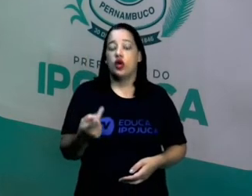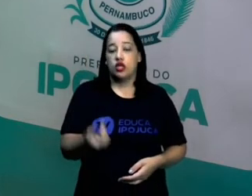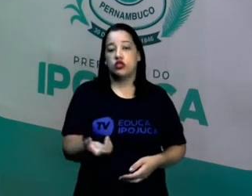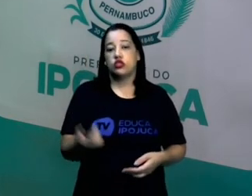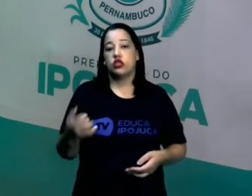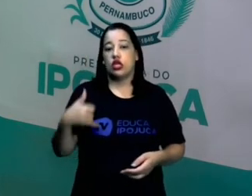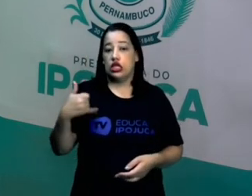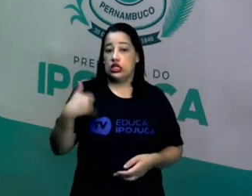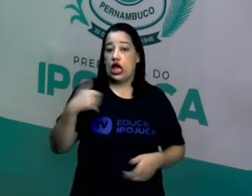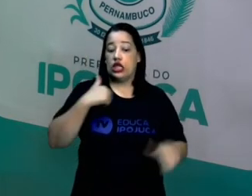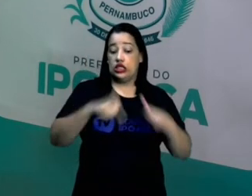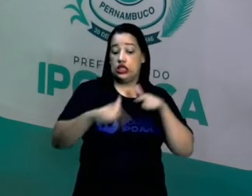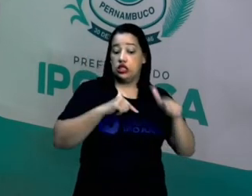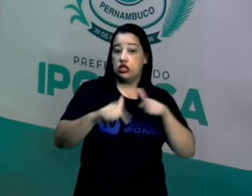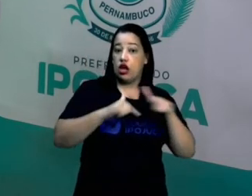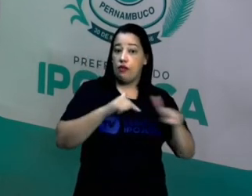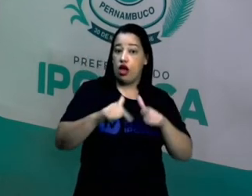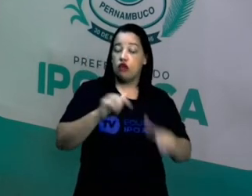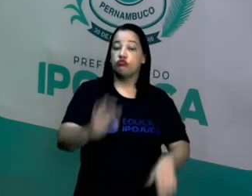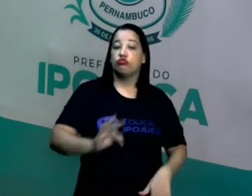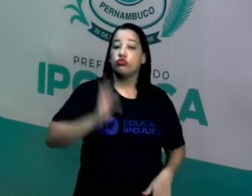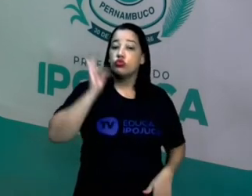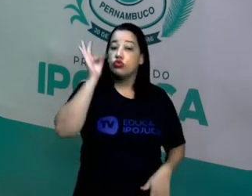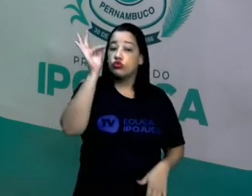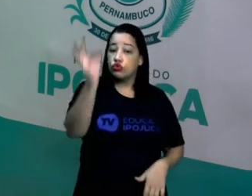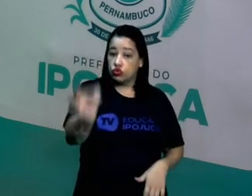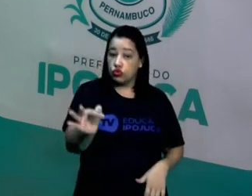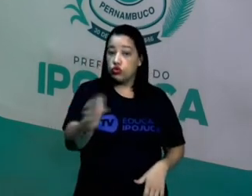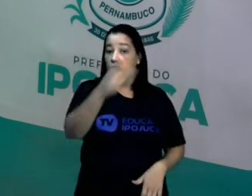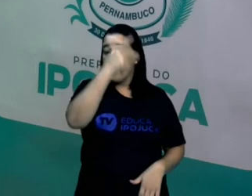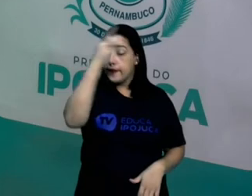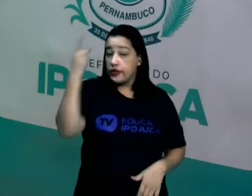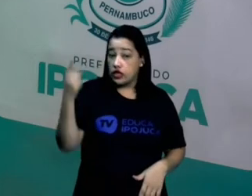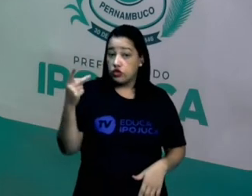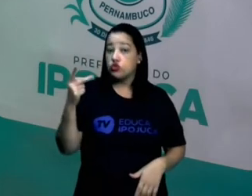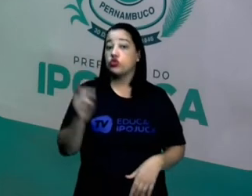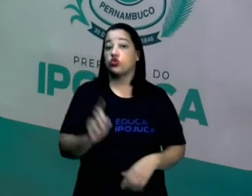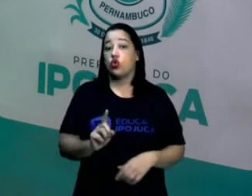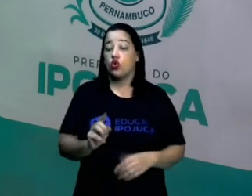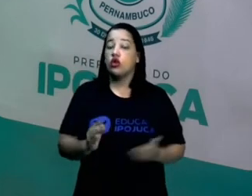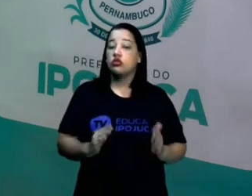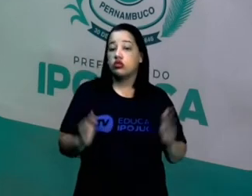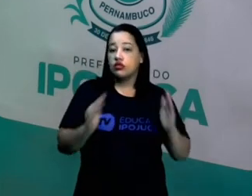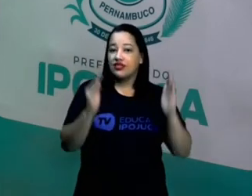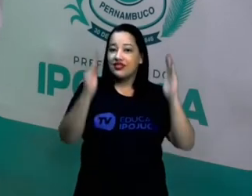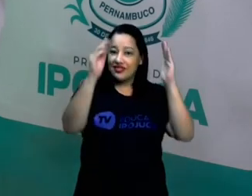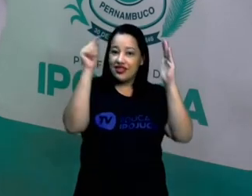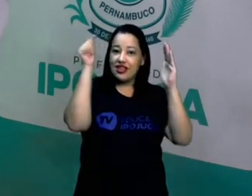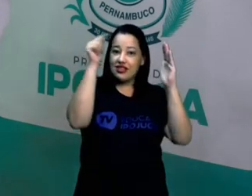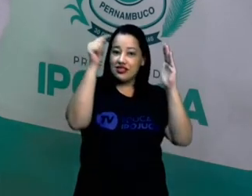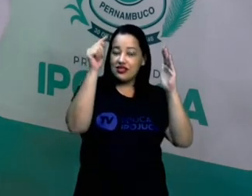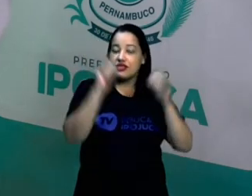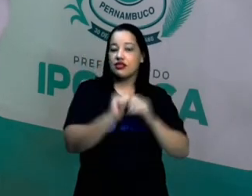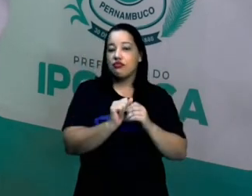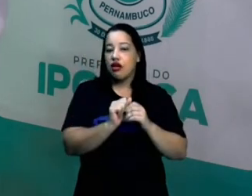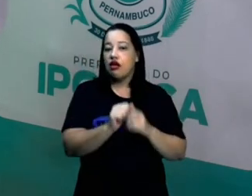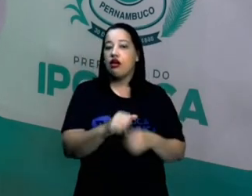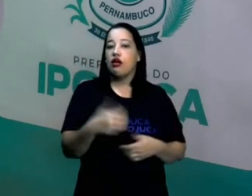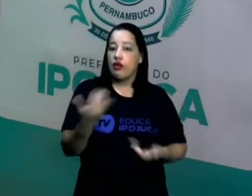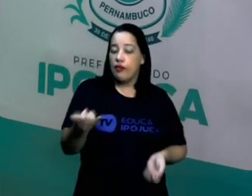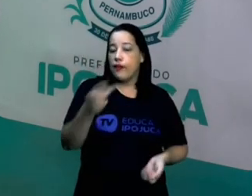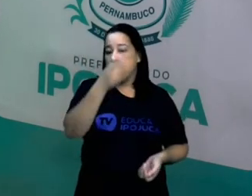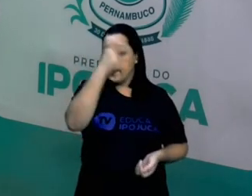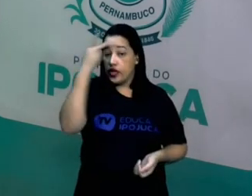economicamente ativa e, no futuro, essas pessoas vão estar lá na ponta da pirâmide como os